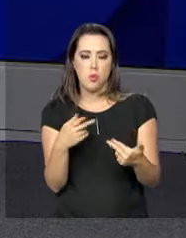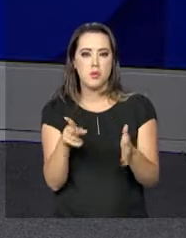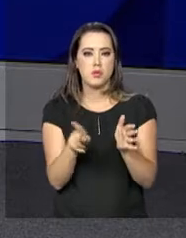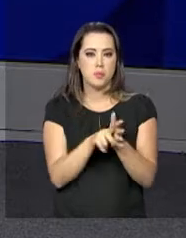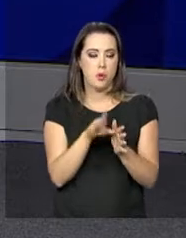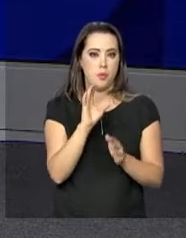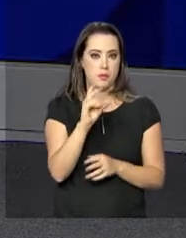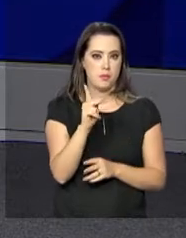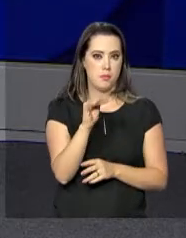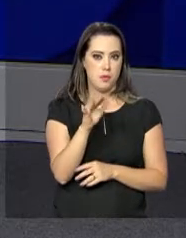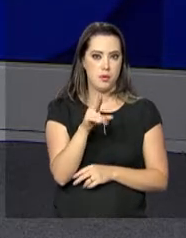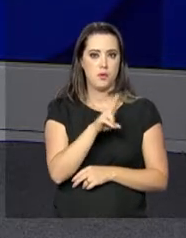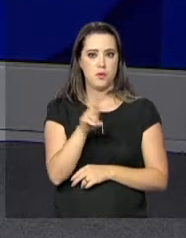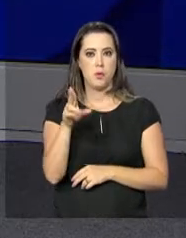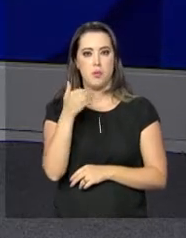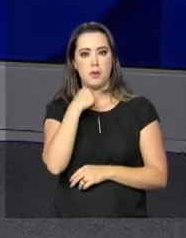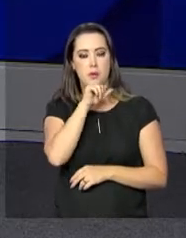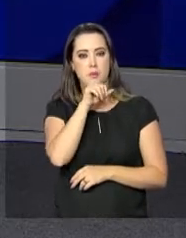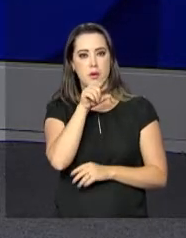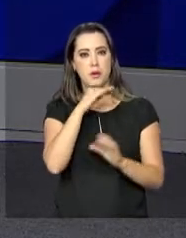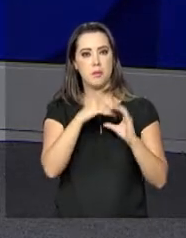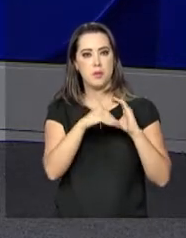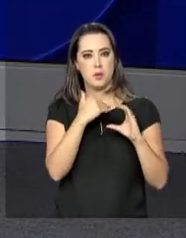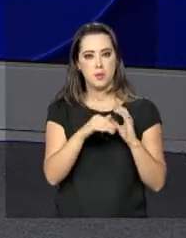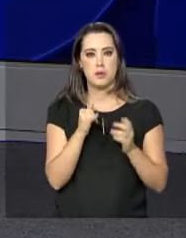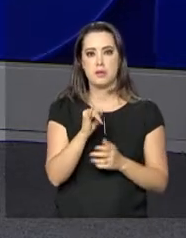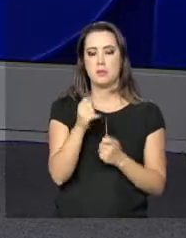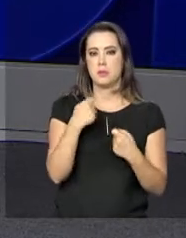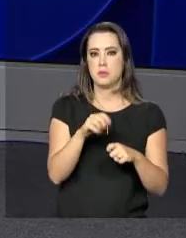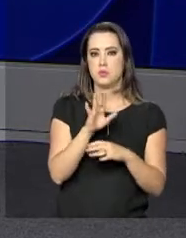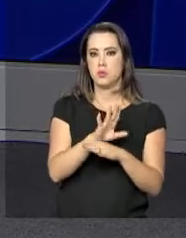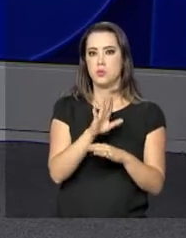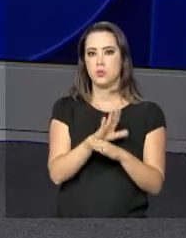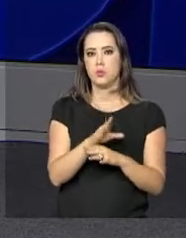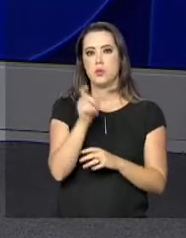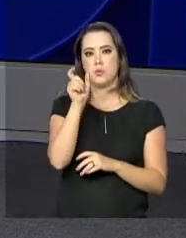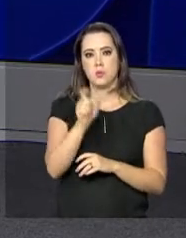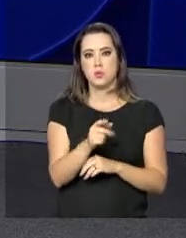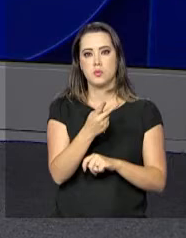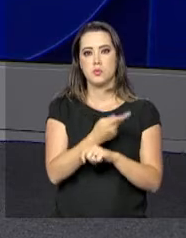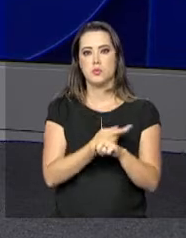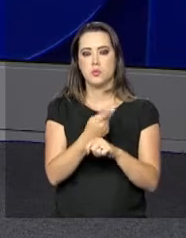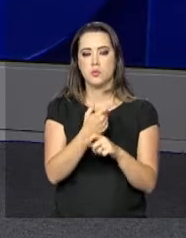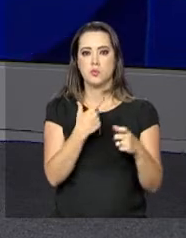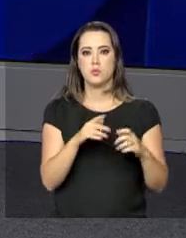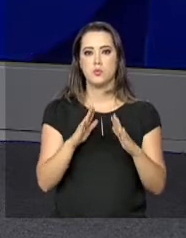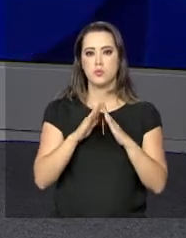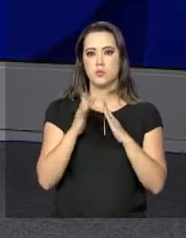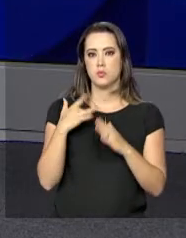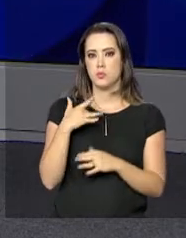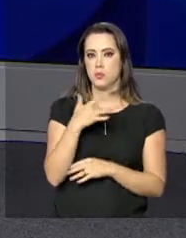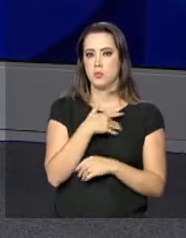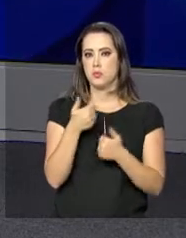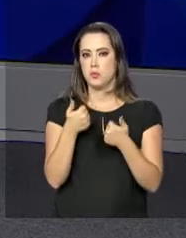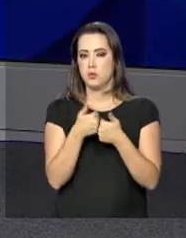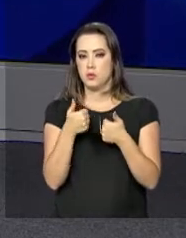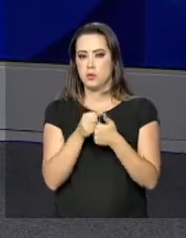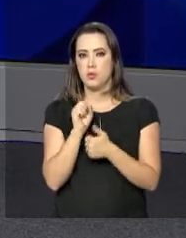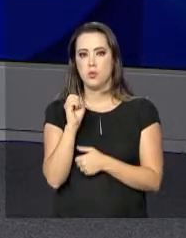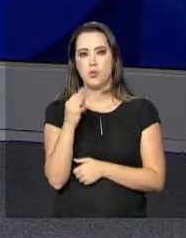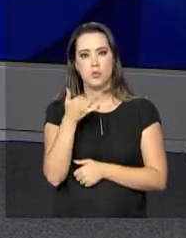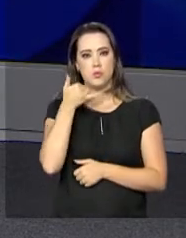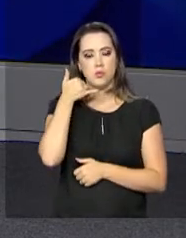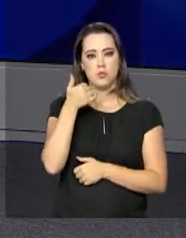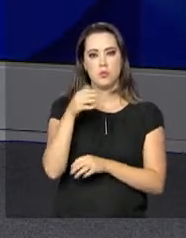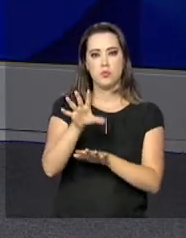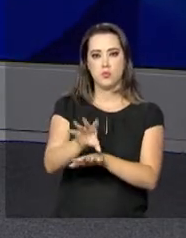como o CPF, nome da mãe e e-mail. Caso precise de ajuda, o usuário pode procurar uma unidade de saúde perto de casa